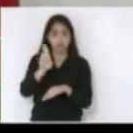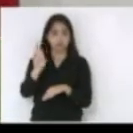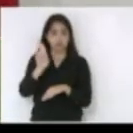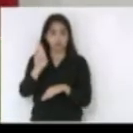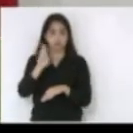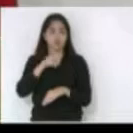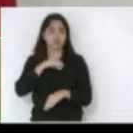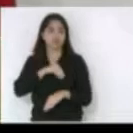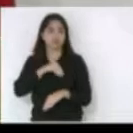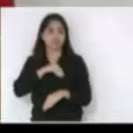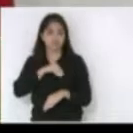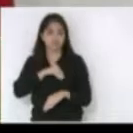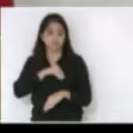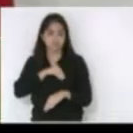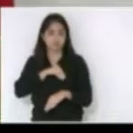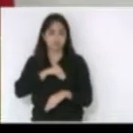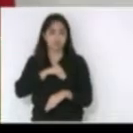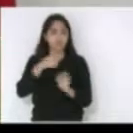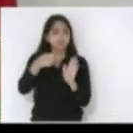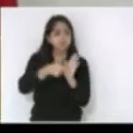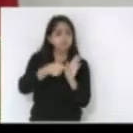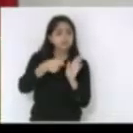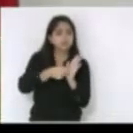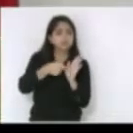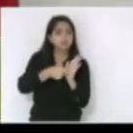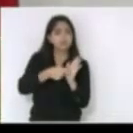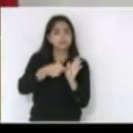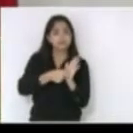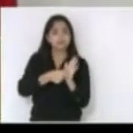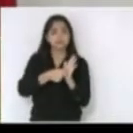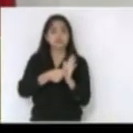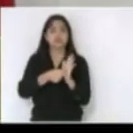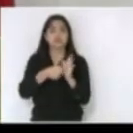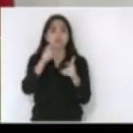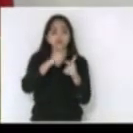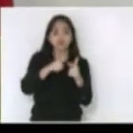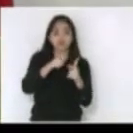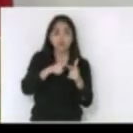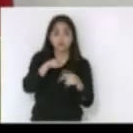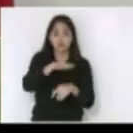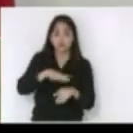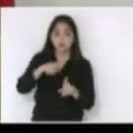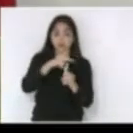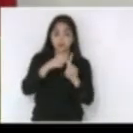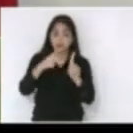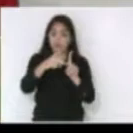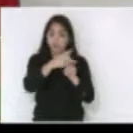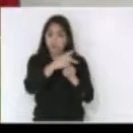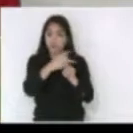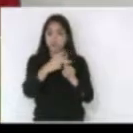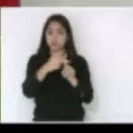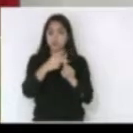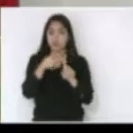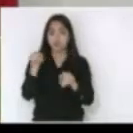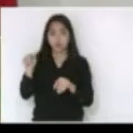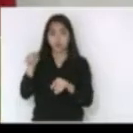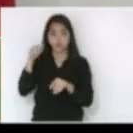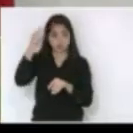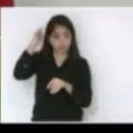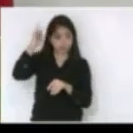insistindo na falácia de que existiria um rombo na previdência o governo Temer